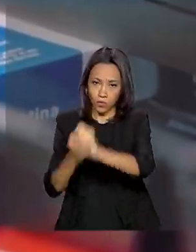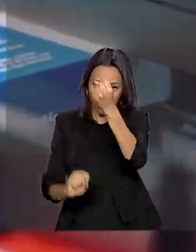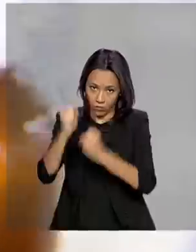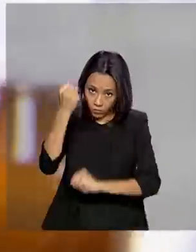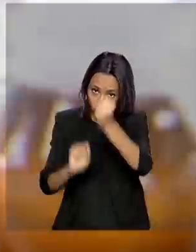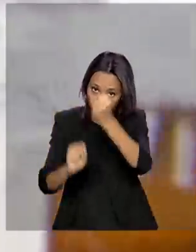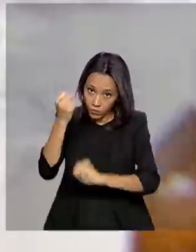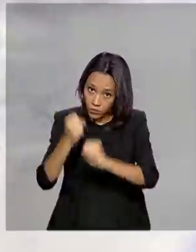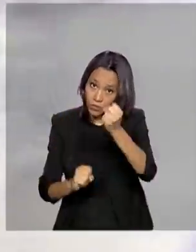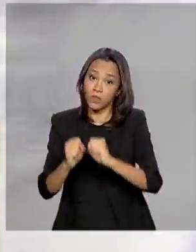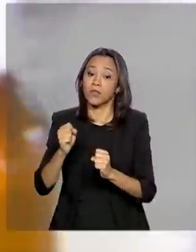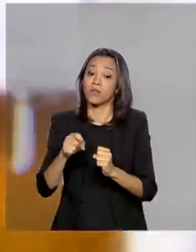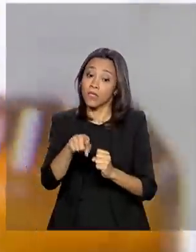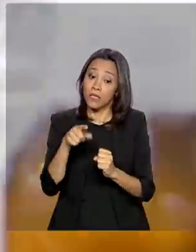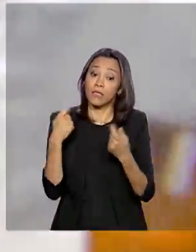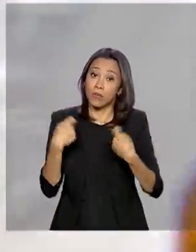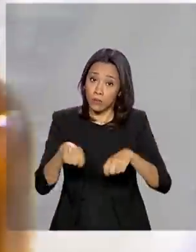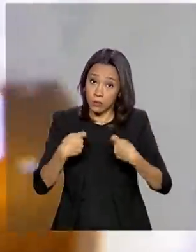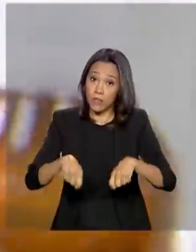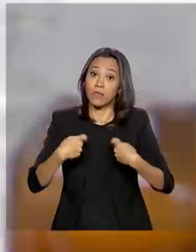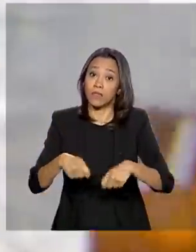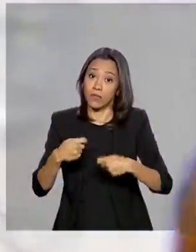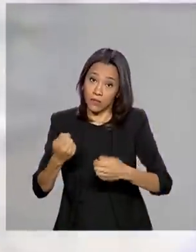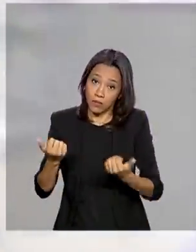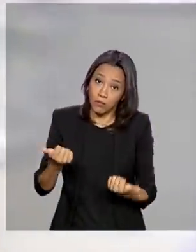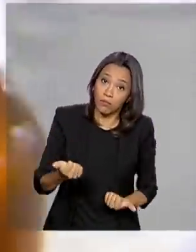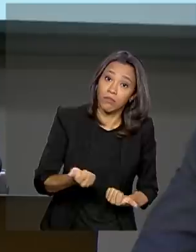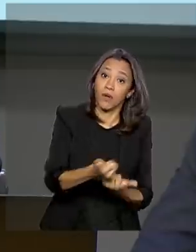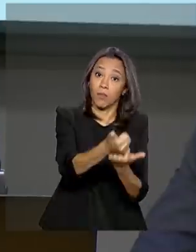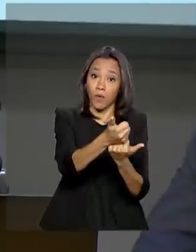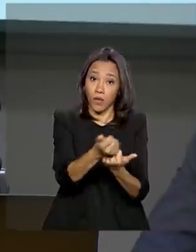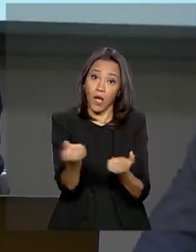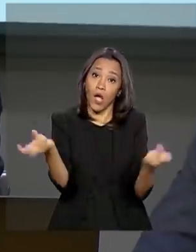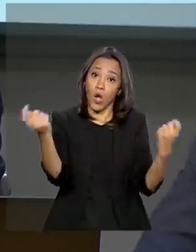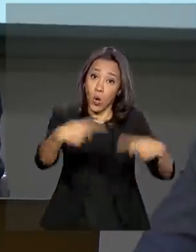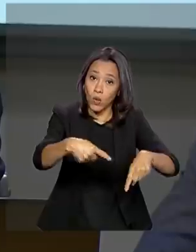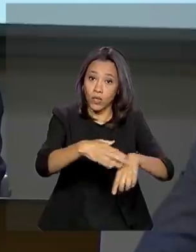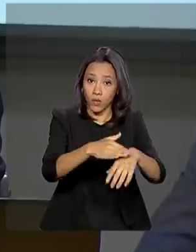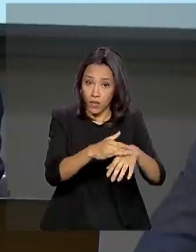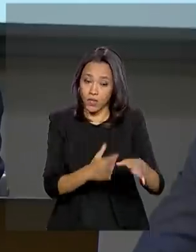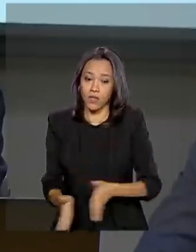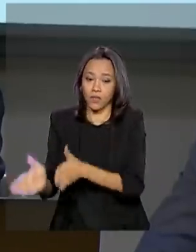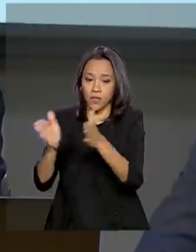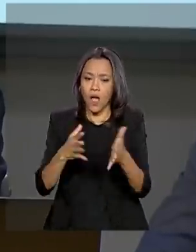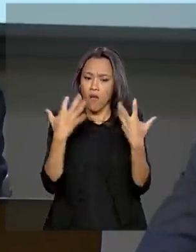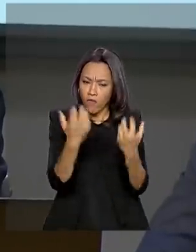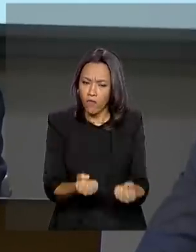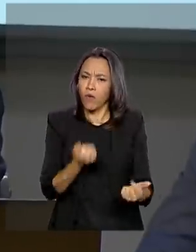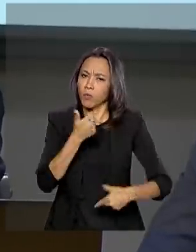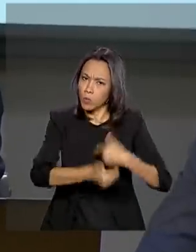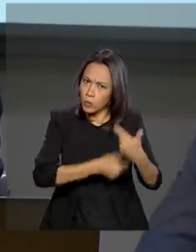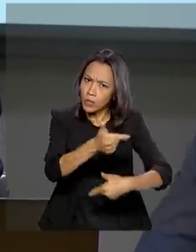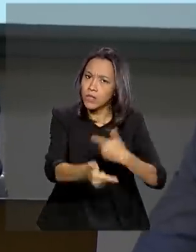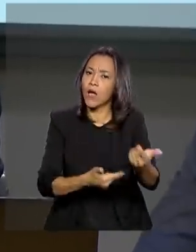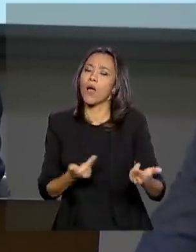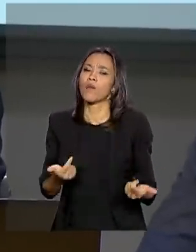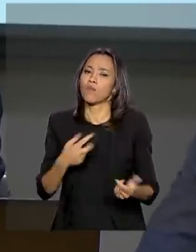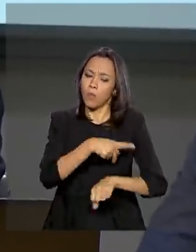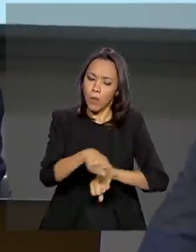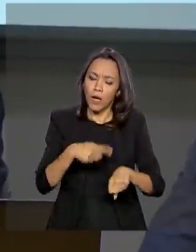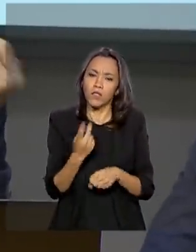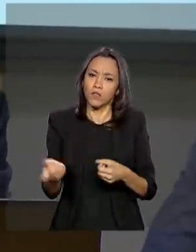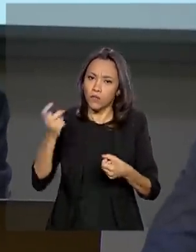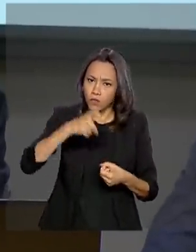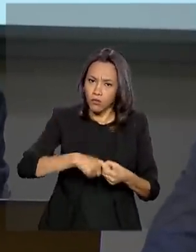no país e que sejam necessários no combate à doença. Nós vamos lutar para botar o país de volta no trilho.